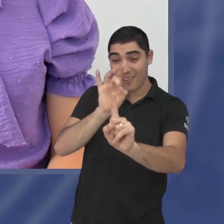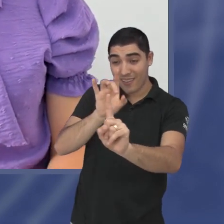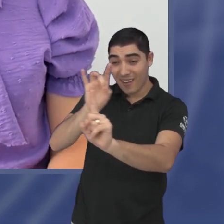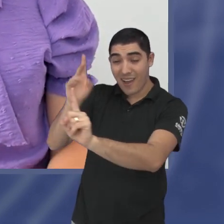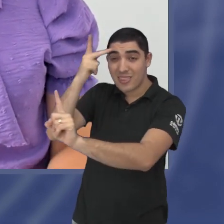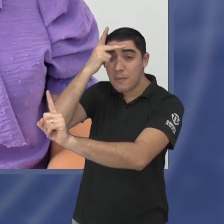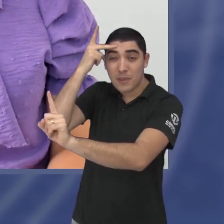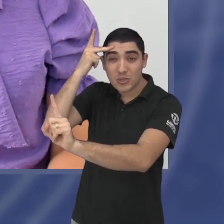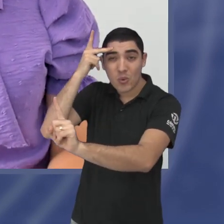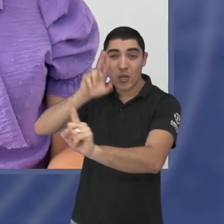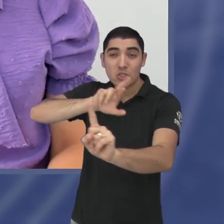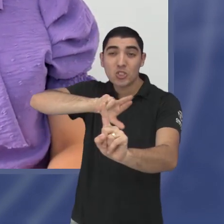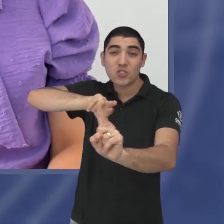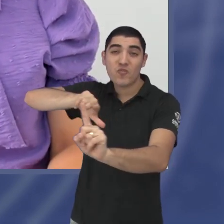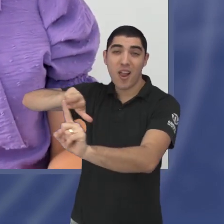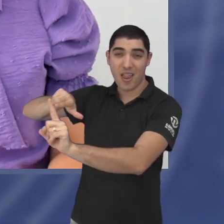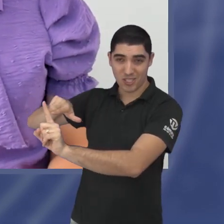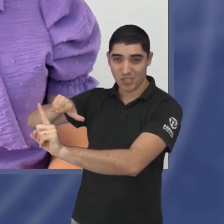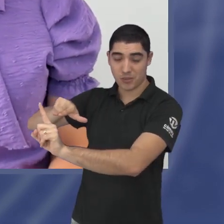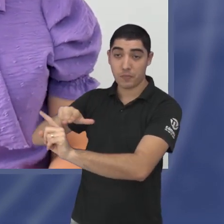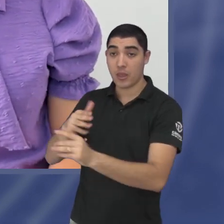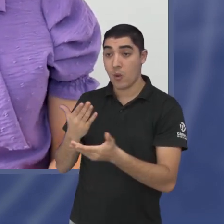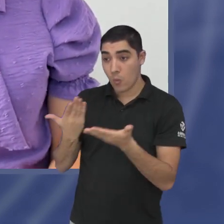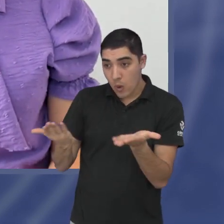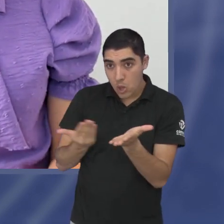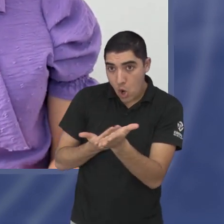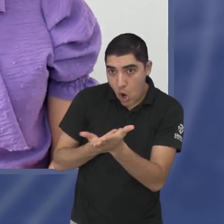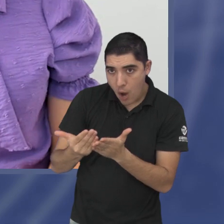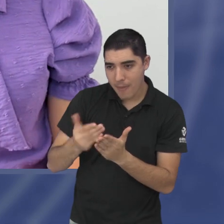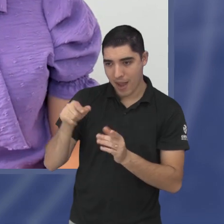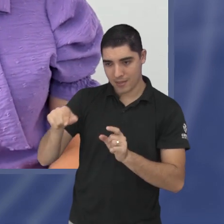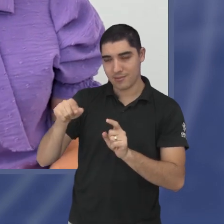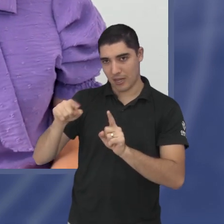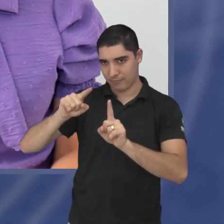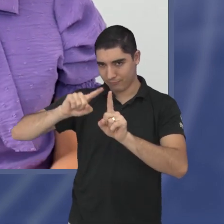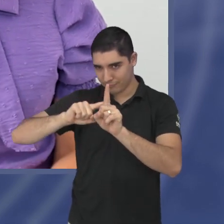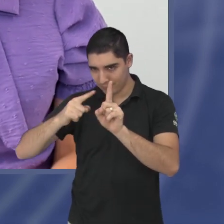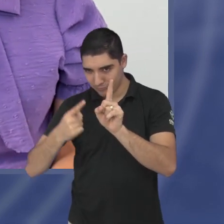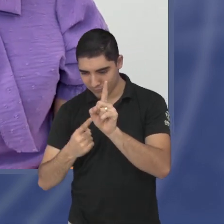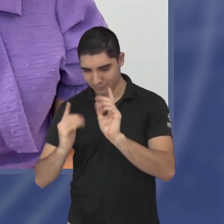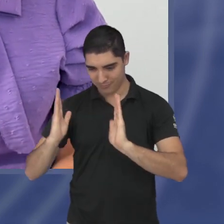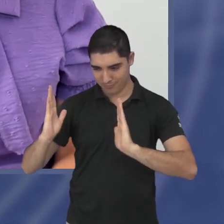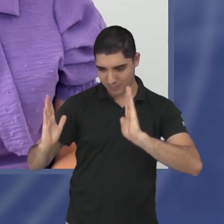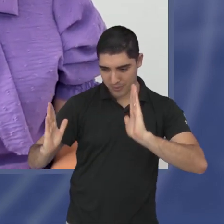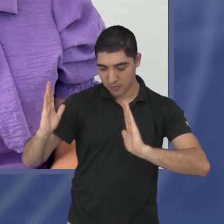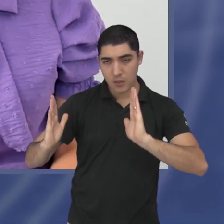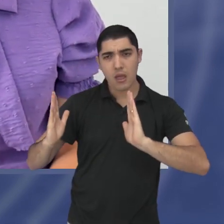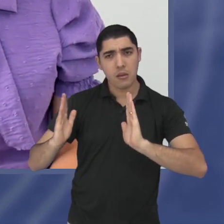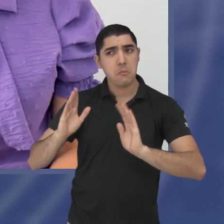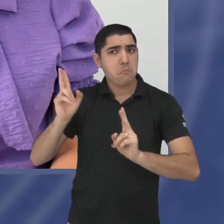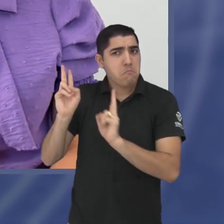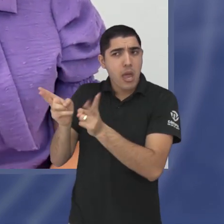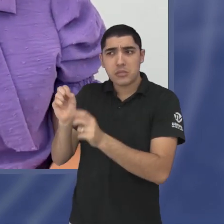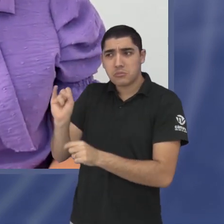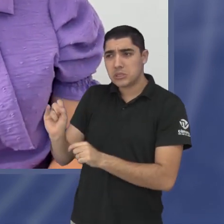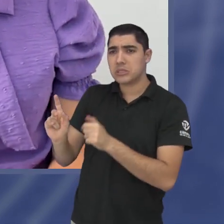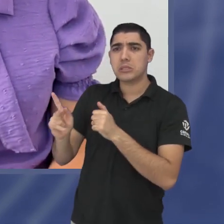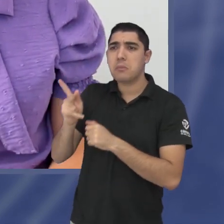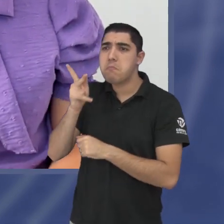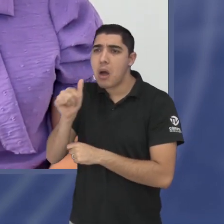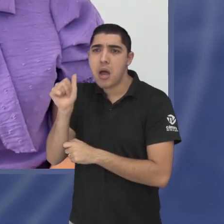no momento da gestação, as pessoas passam por, mesmo que um bebê planejado, passa por uma